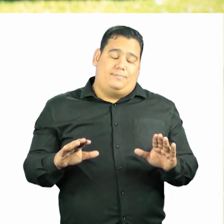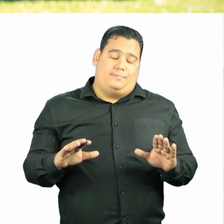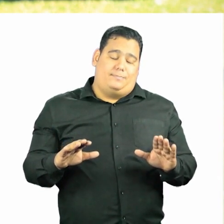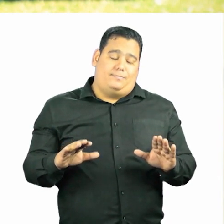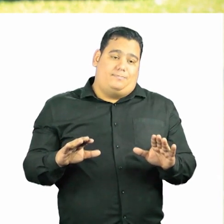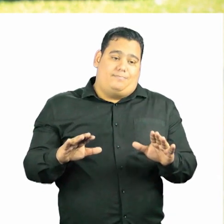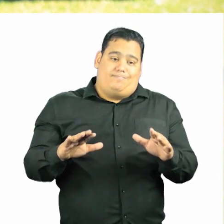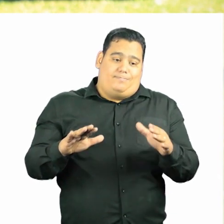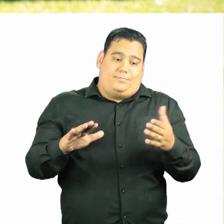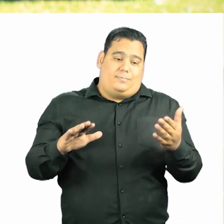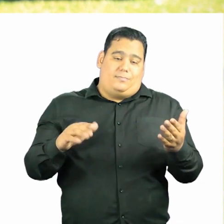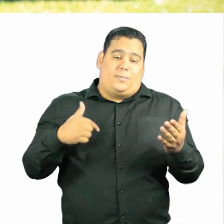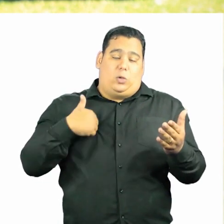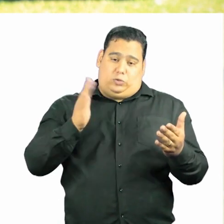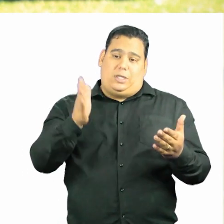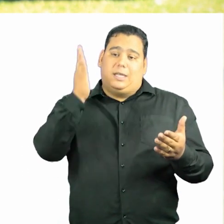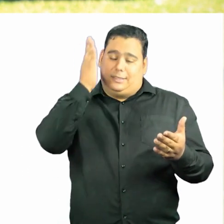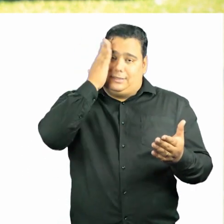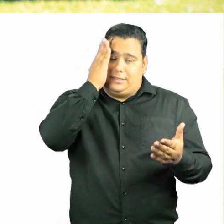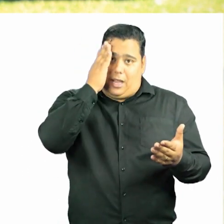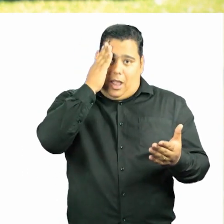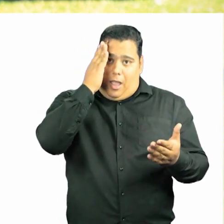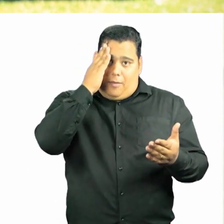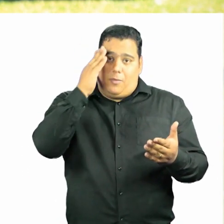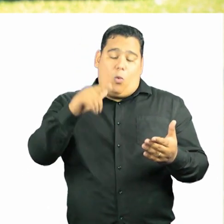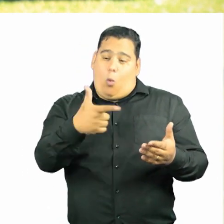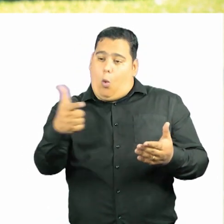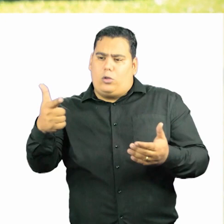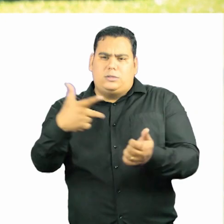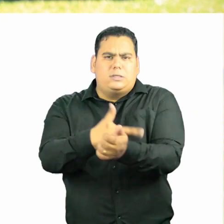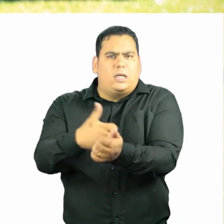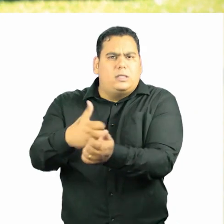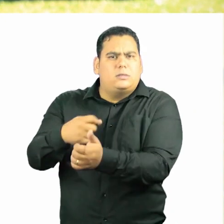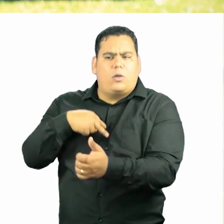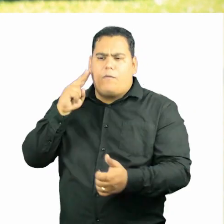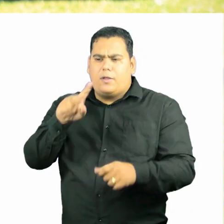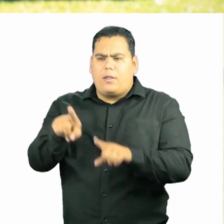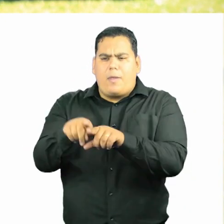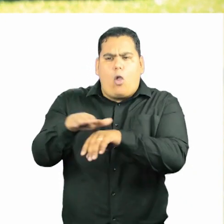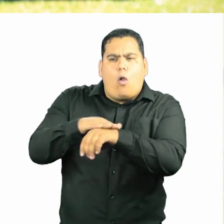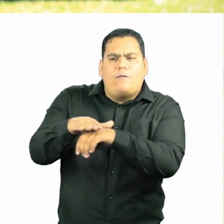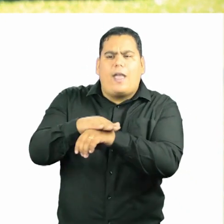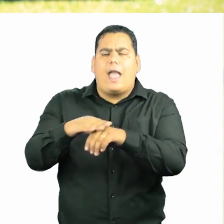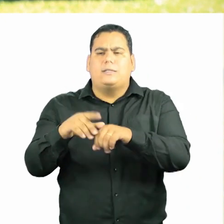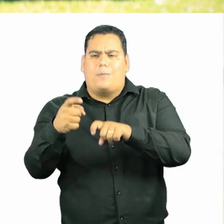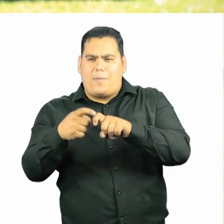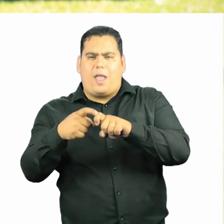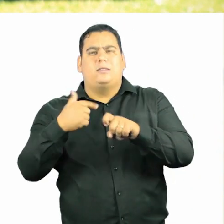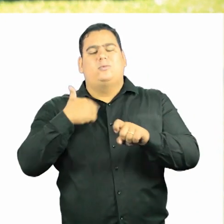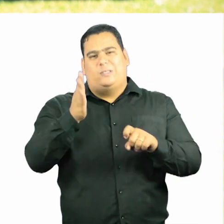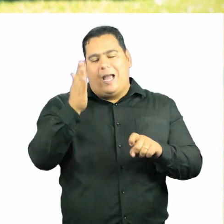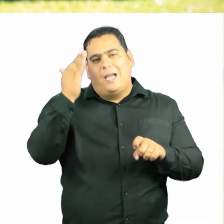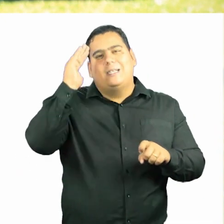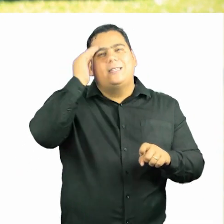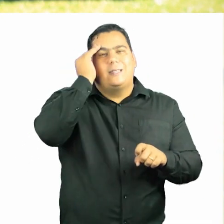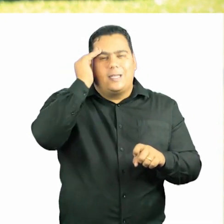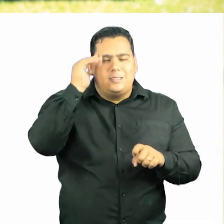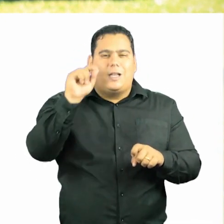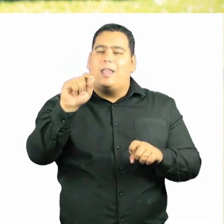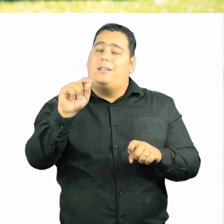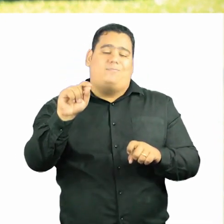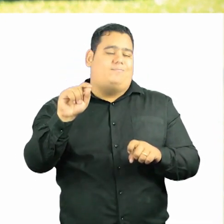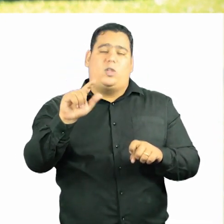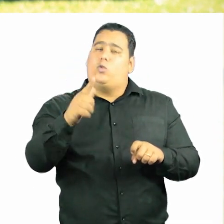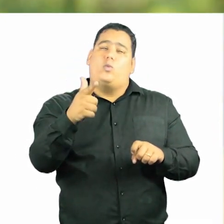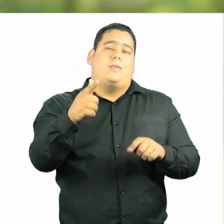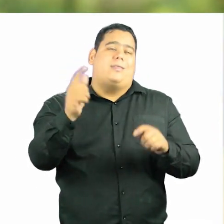Quando deram o diagnóstico, eu já sabia. Quando eu vi os exames, ouvi a conversa entre os médicos, eu já tinha entendido que era paliativo, que